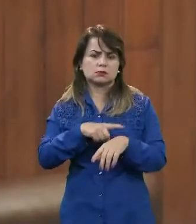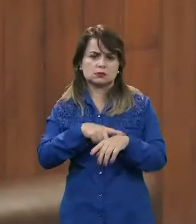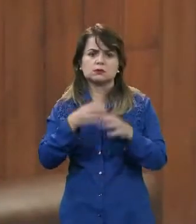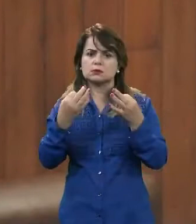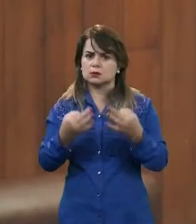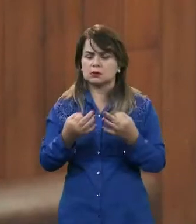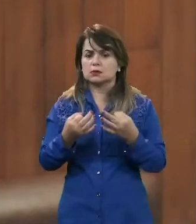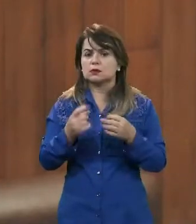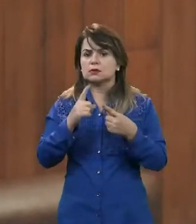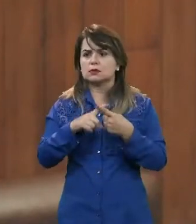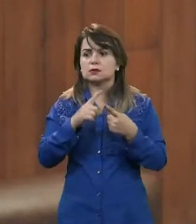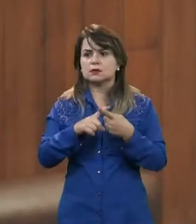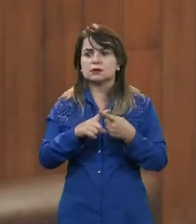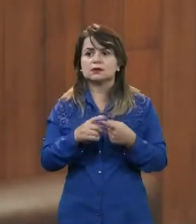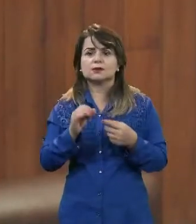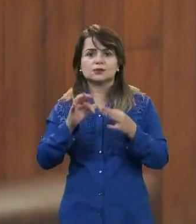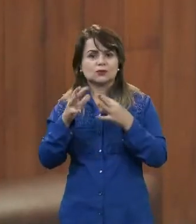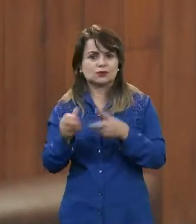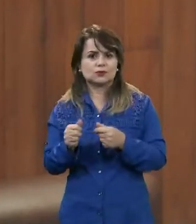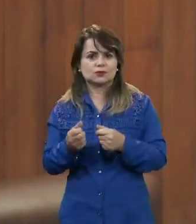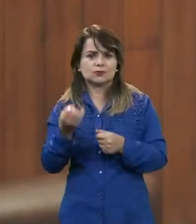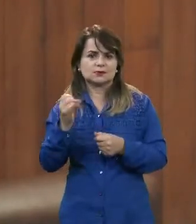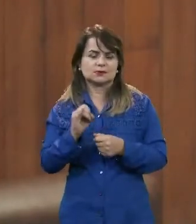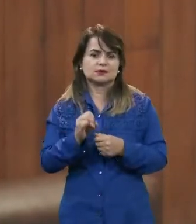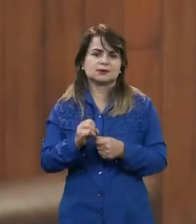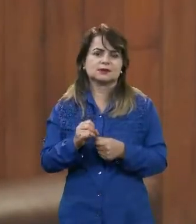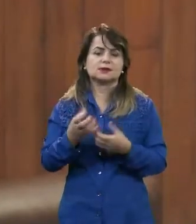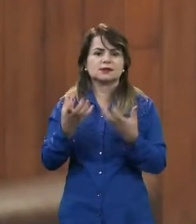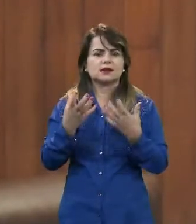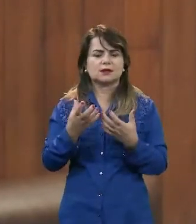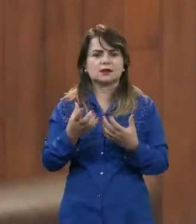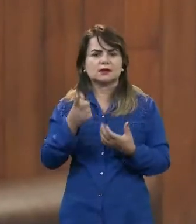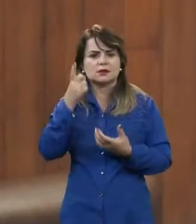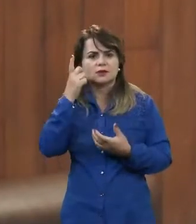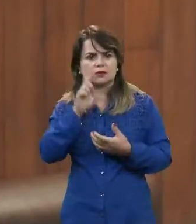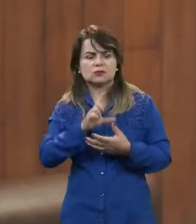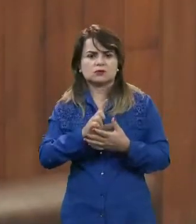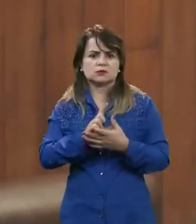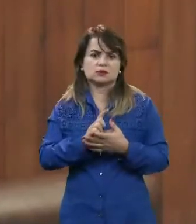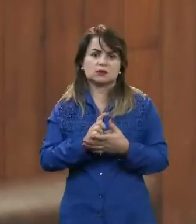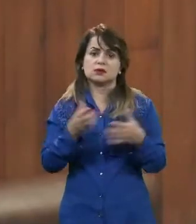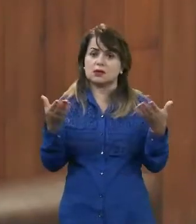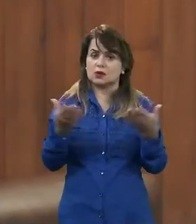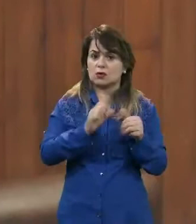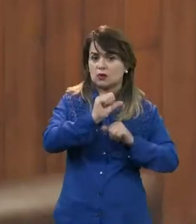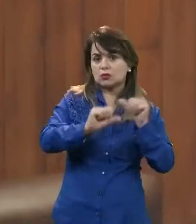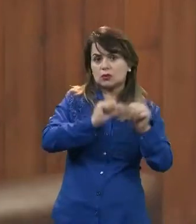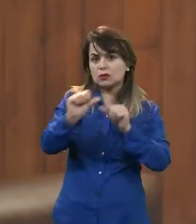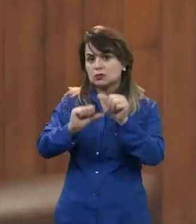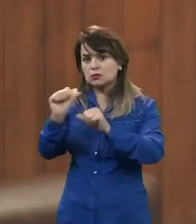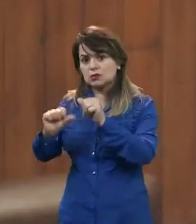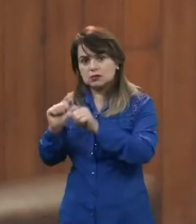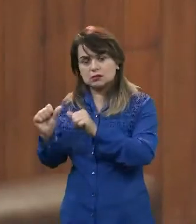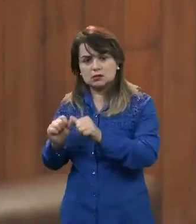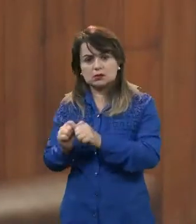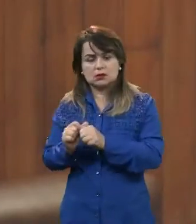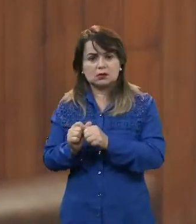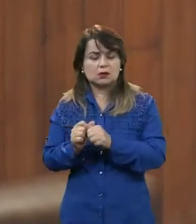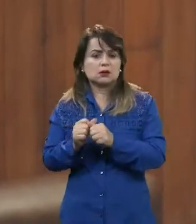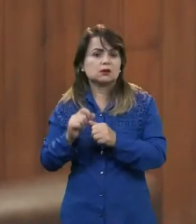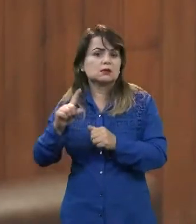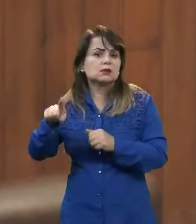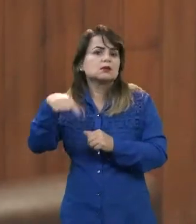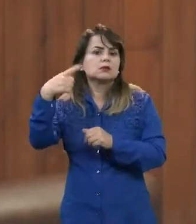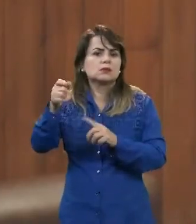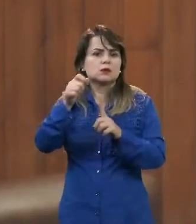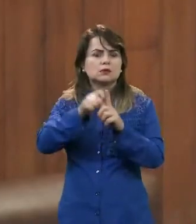querendo ganhar essa carência agora, com custo, vai gerar acúmulo para vocês, acúmulo na nossa folha de pagamento,